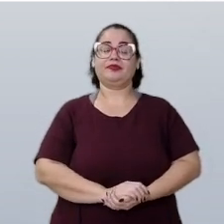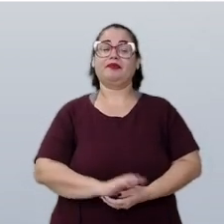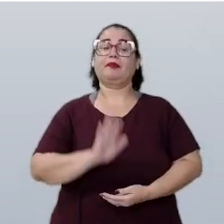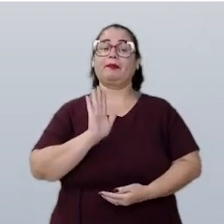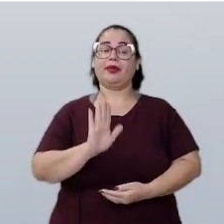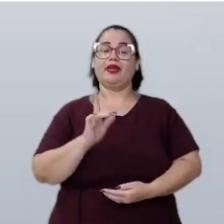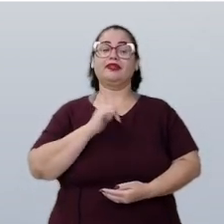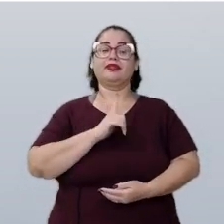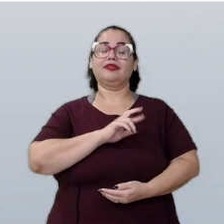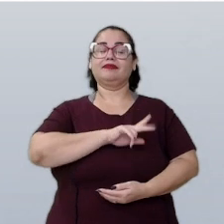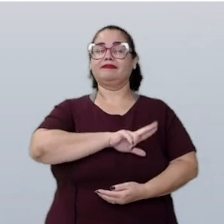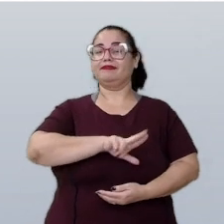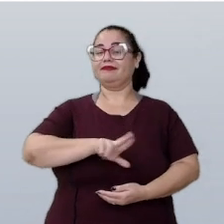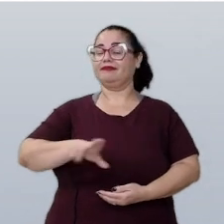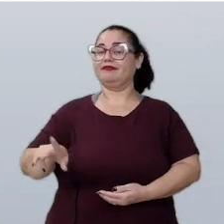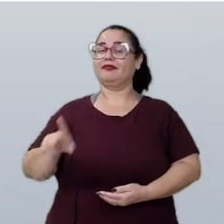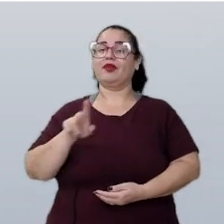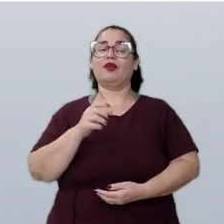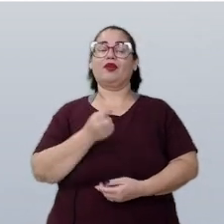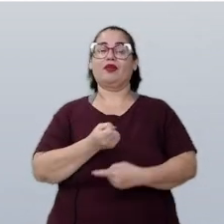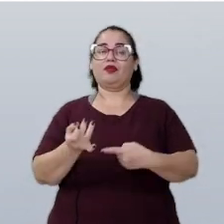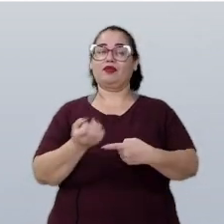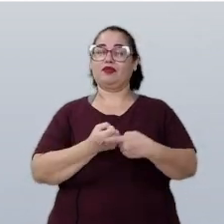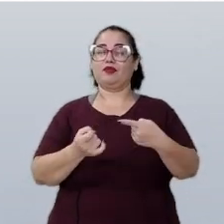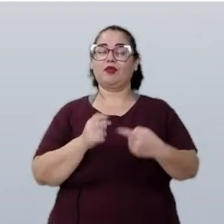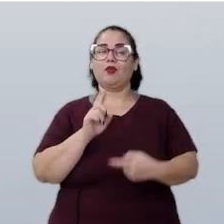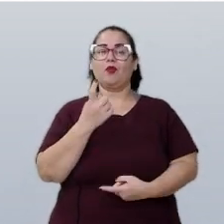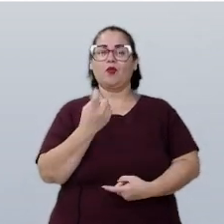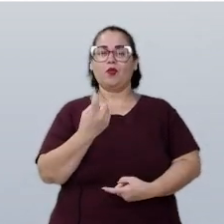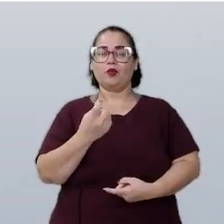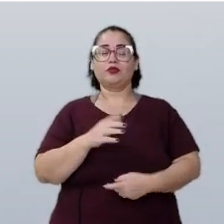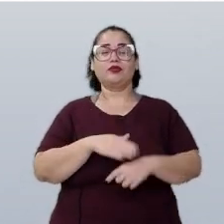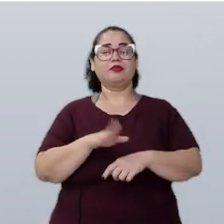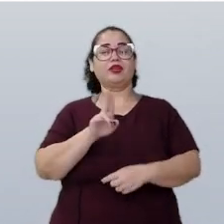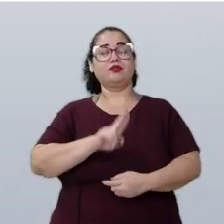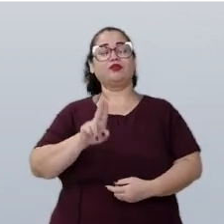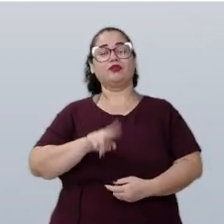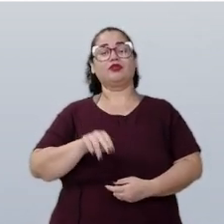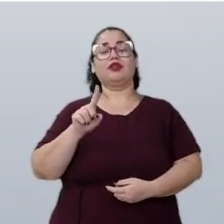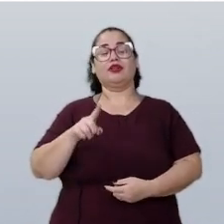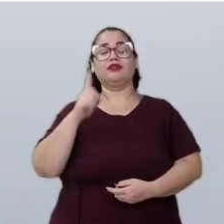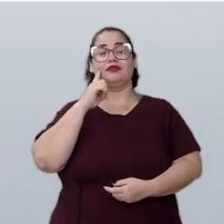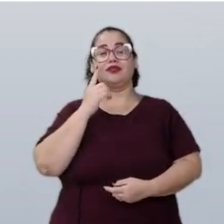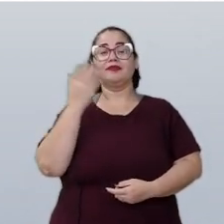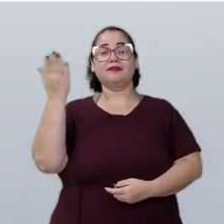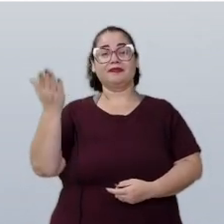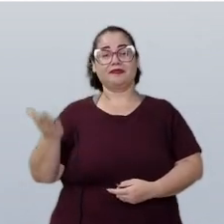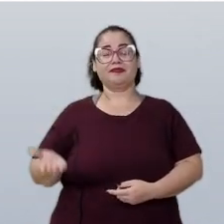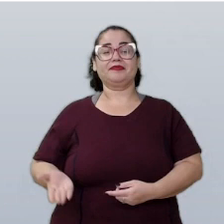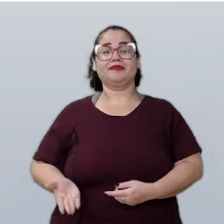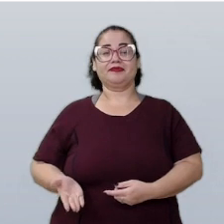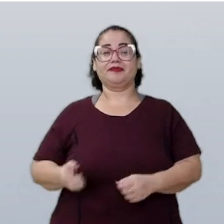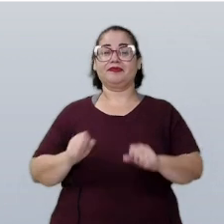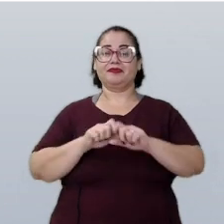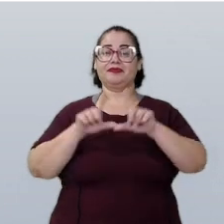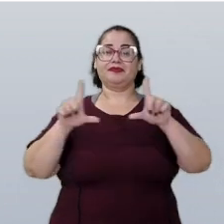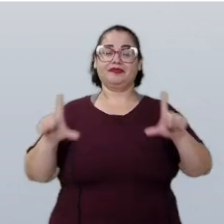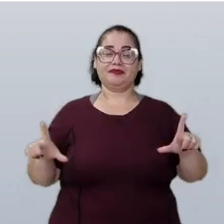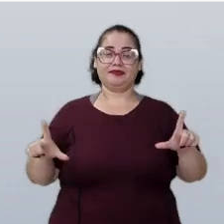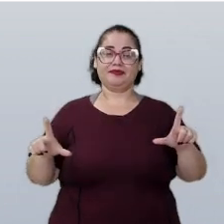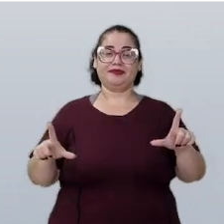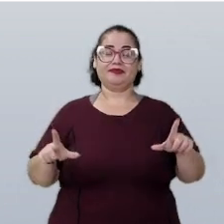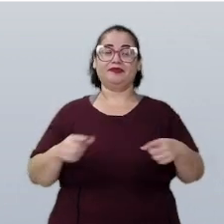tem várias frações unitárias, as mais usuais são as que você está vendo no slide.